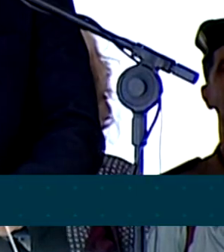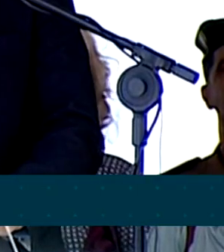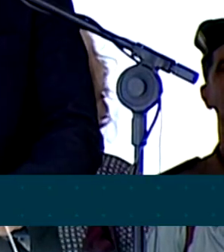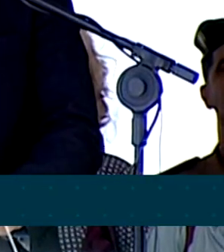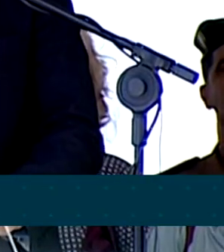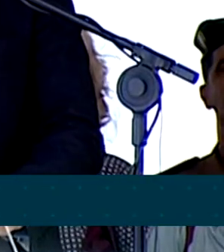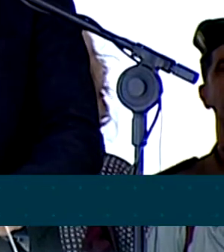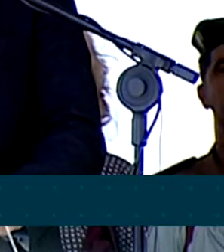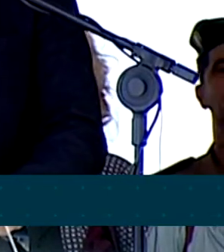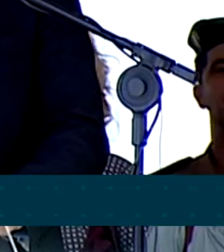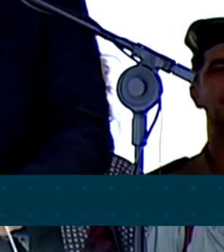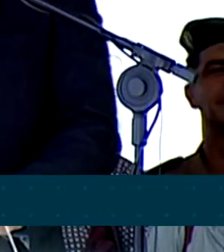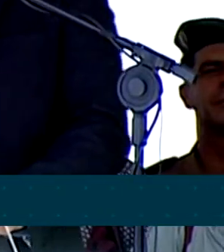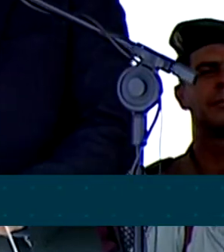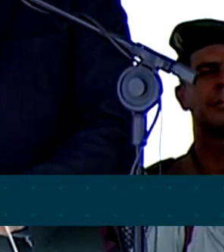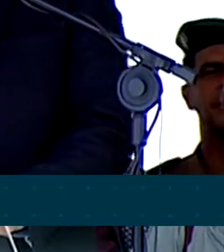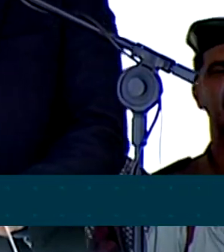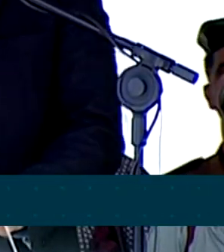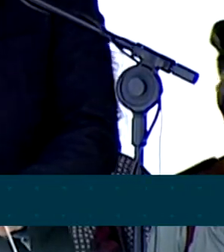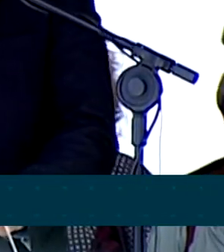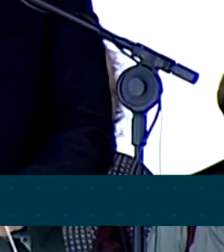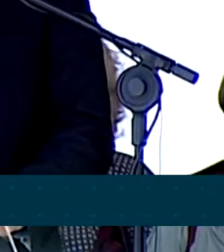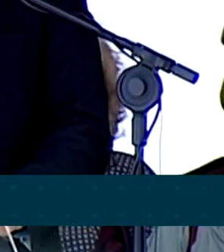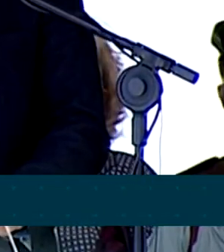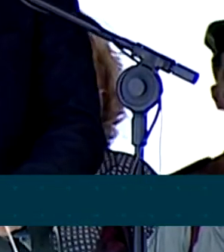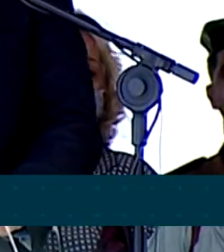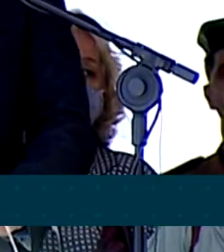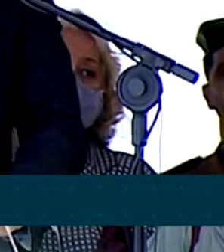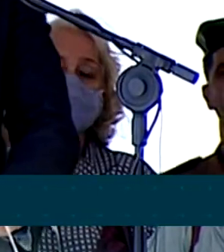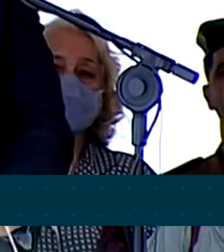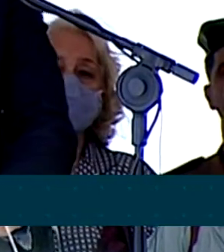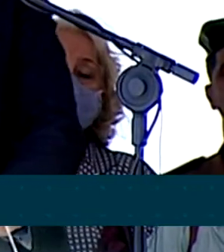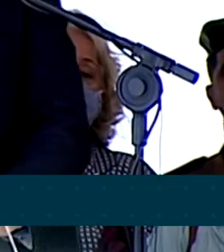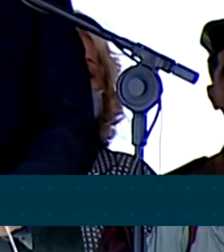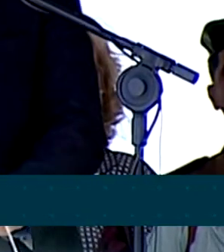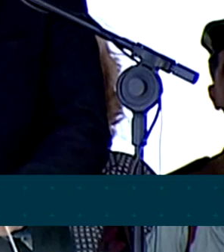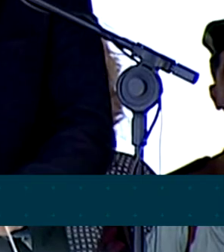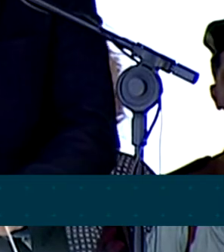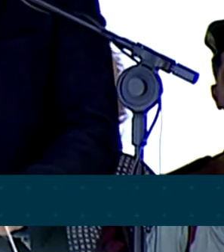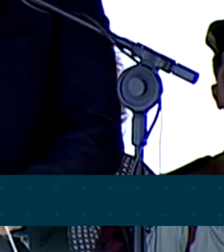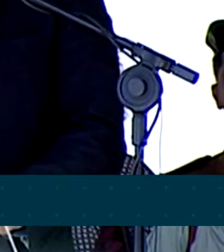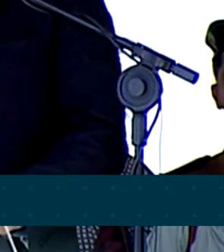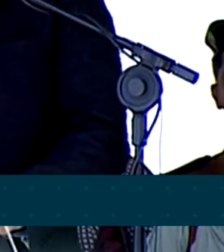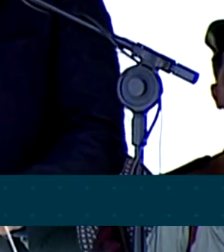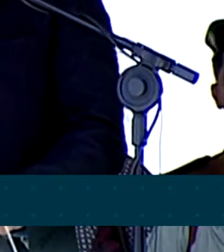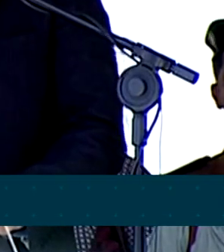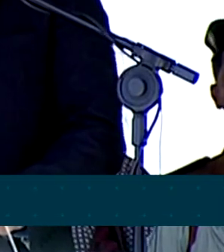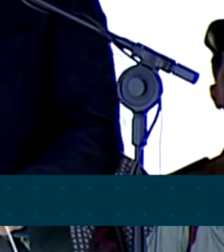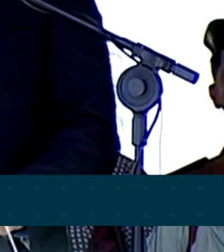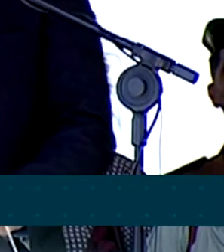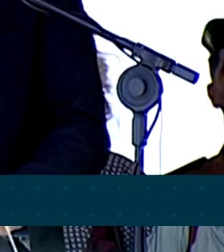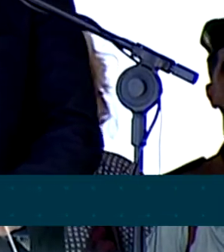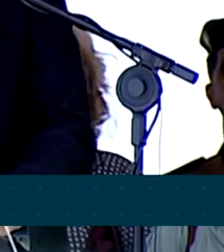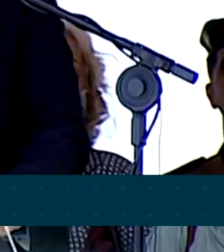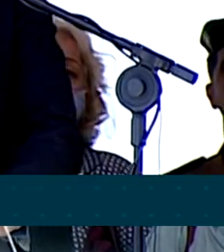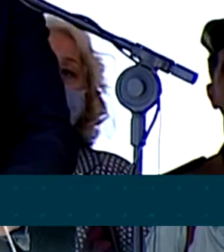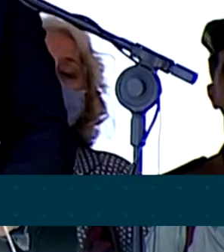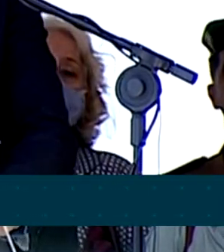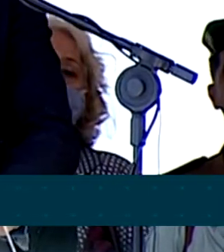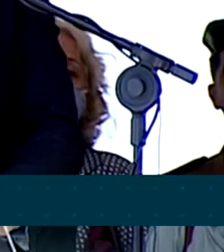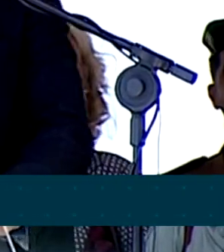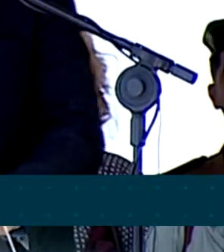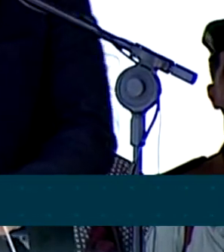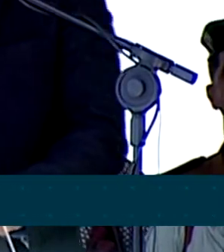a vida de cada um de vocês. A grande parte, quase totalidade, seguirá a